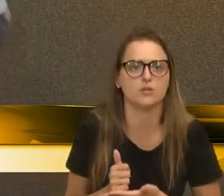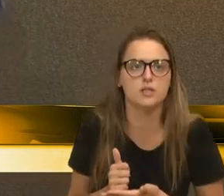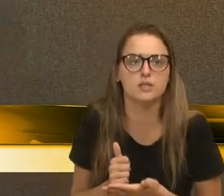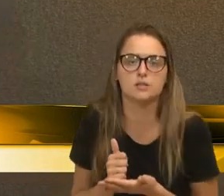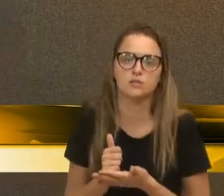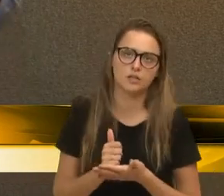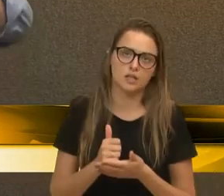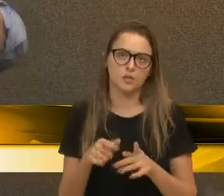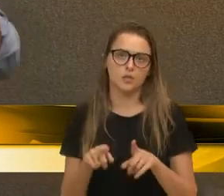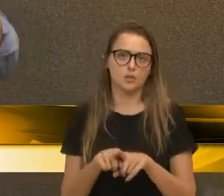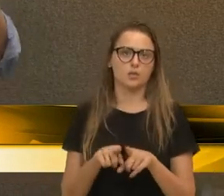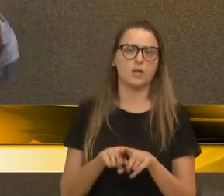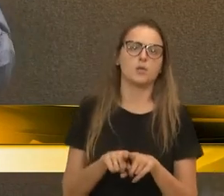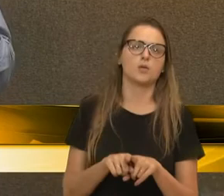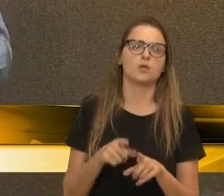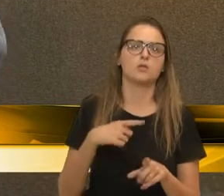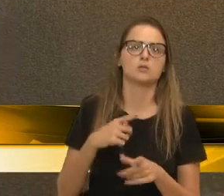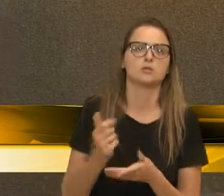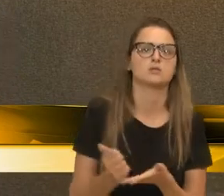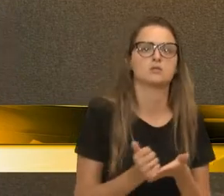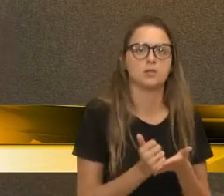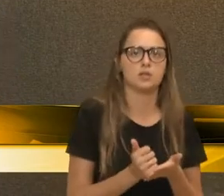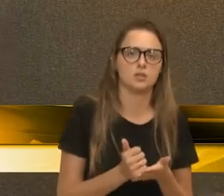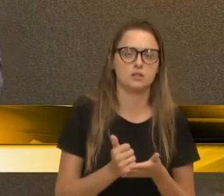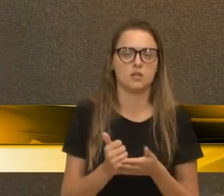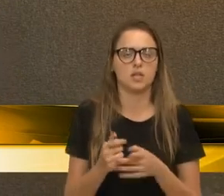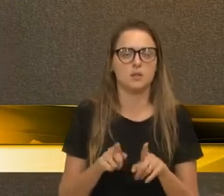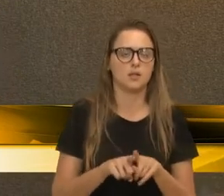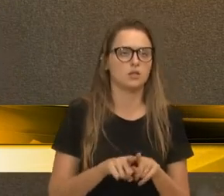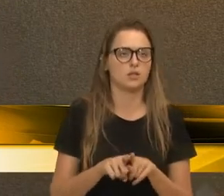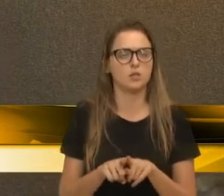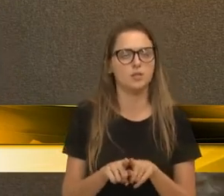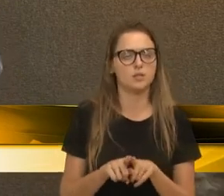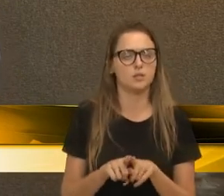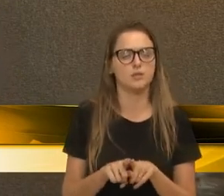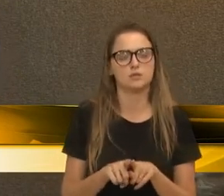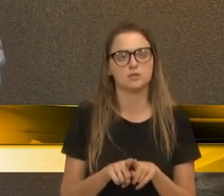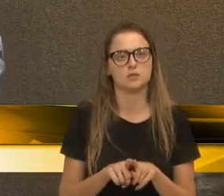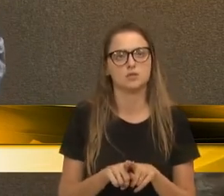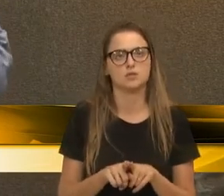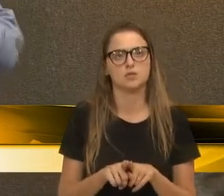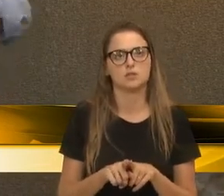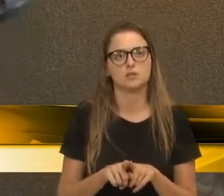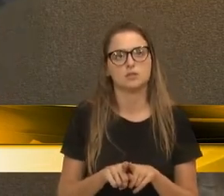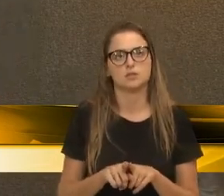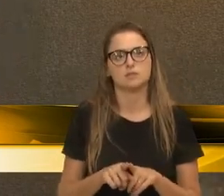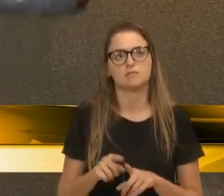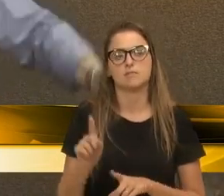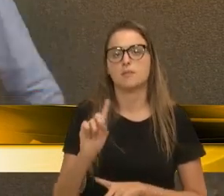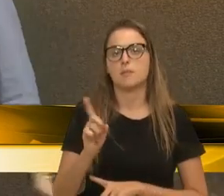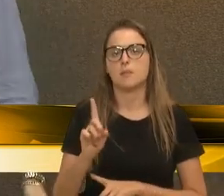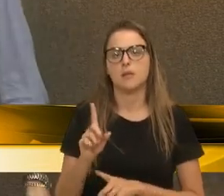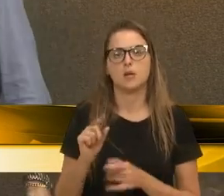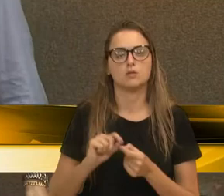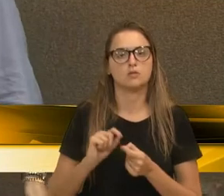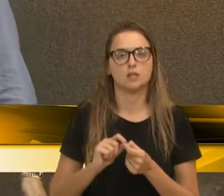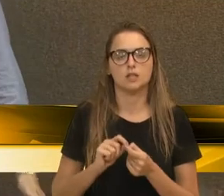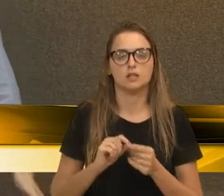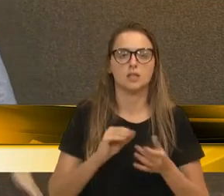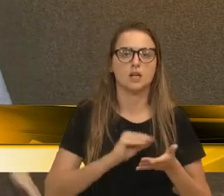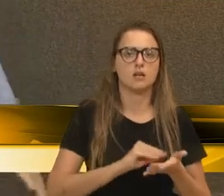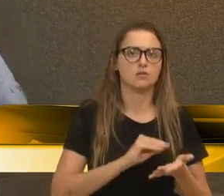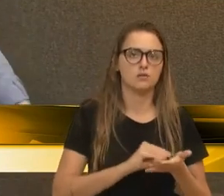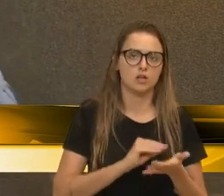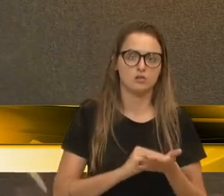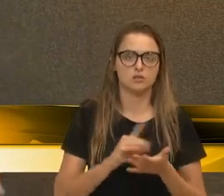que aquela contribuição da empresa e aquela contribuição do peão, do operário, não cobre o déficit da